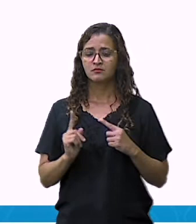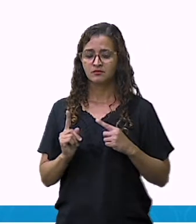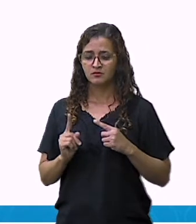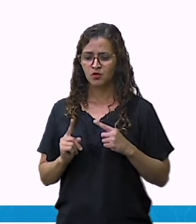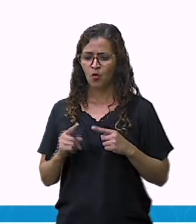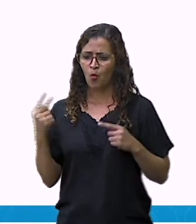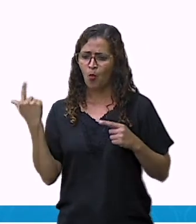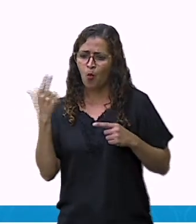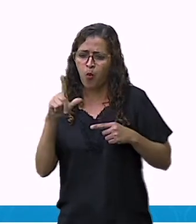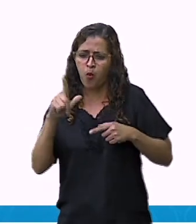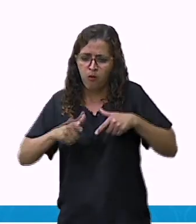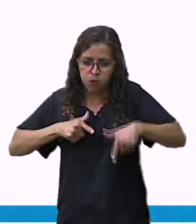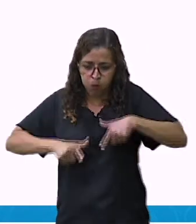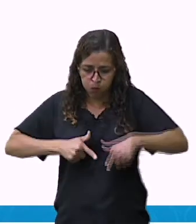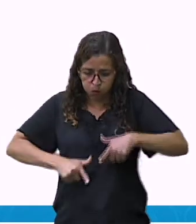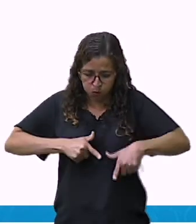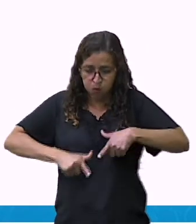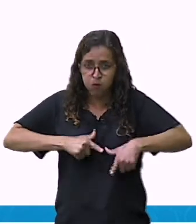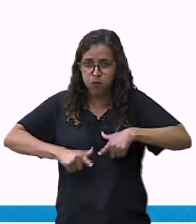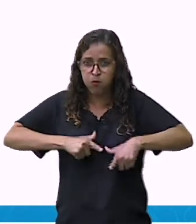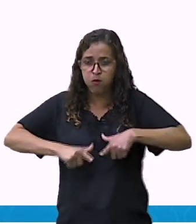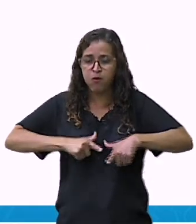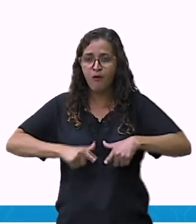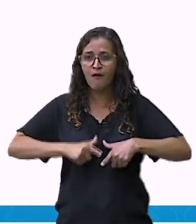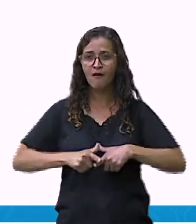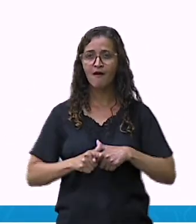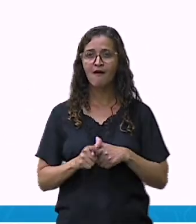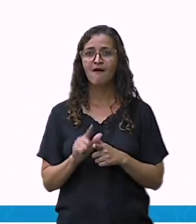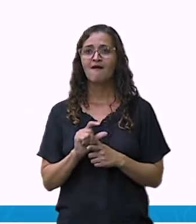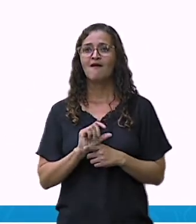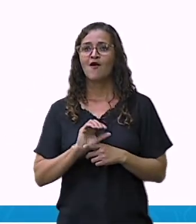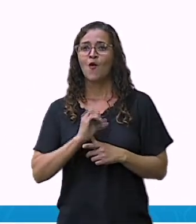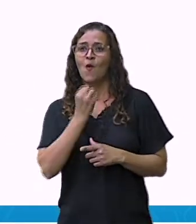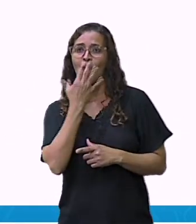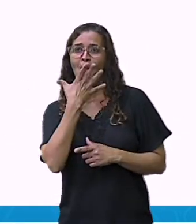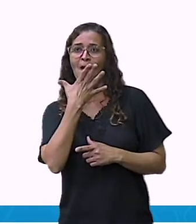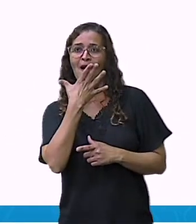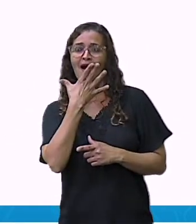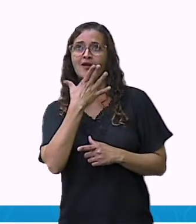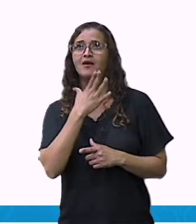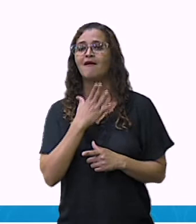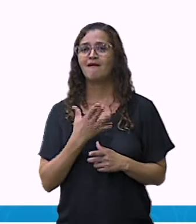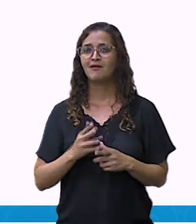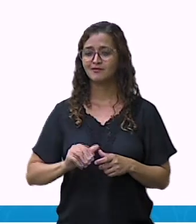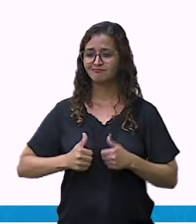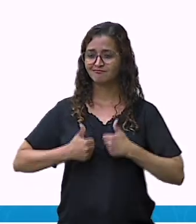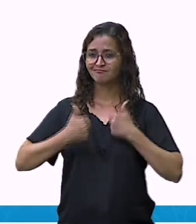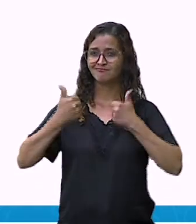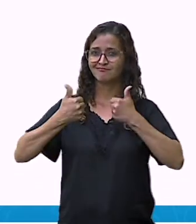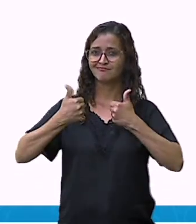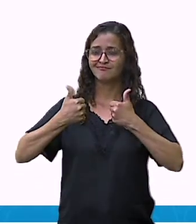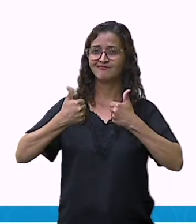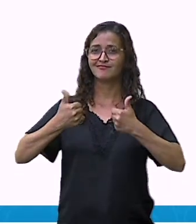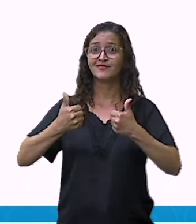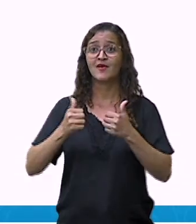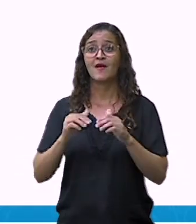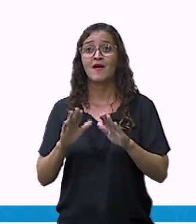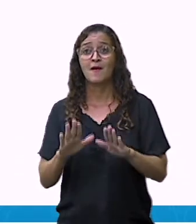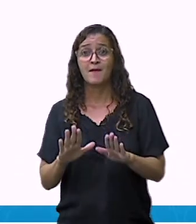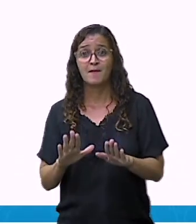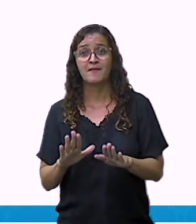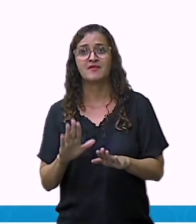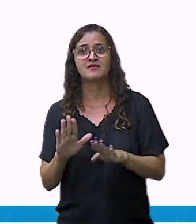você não tenha doença. Ou caso você tenha, ela venha de uma forma mais